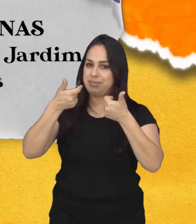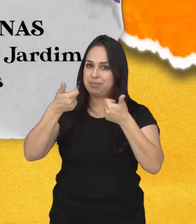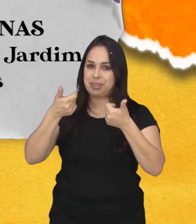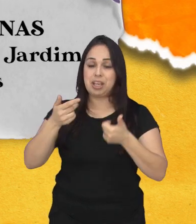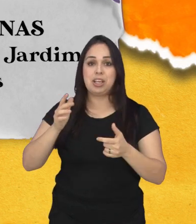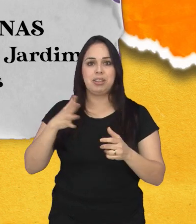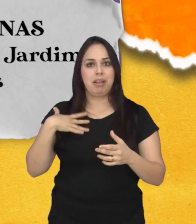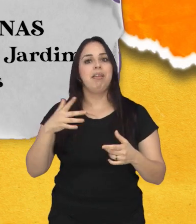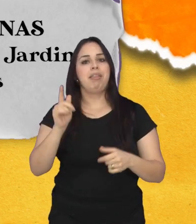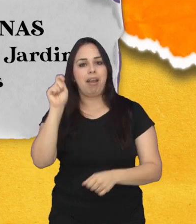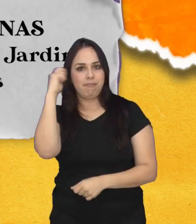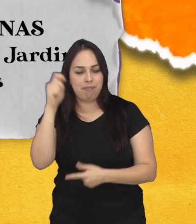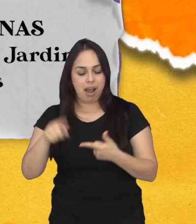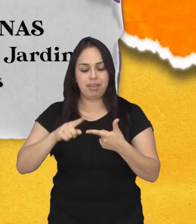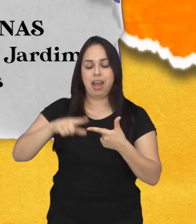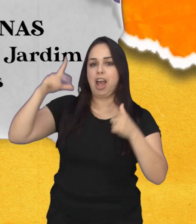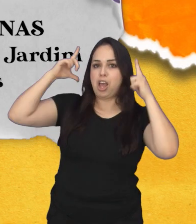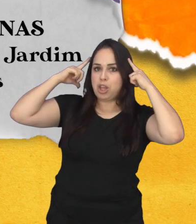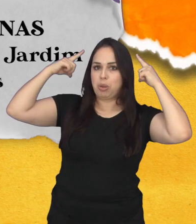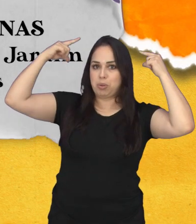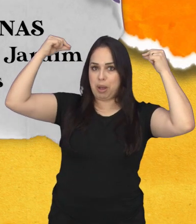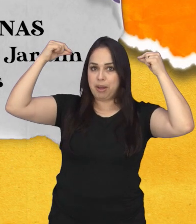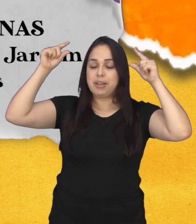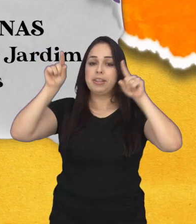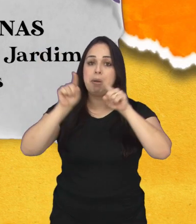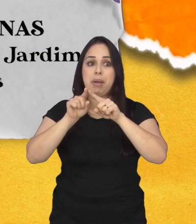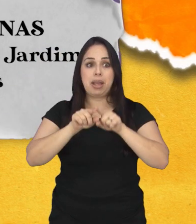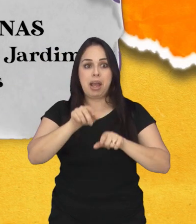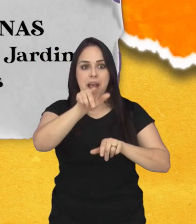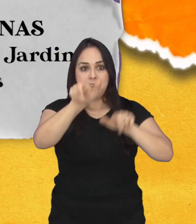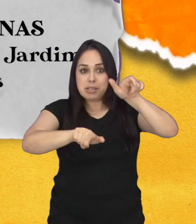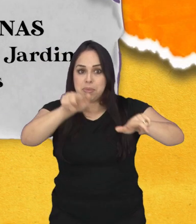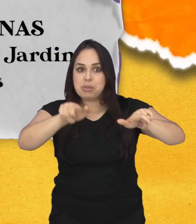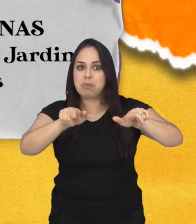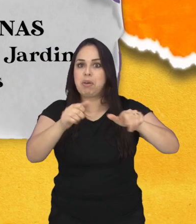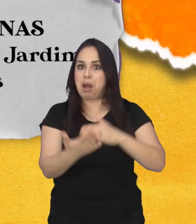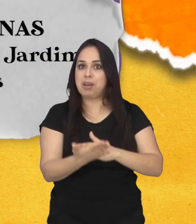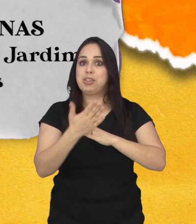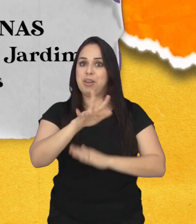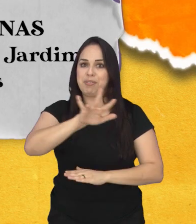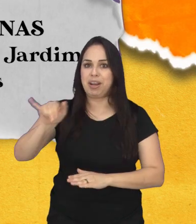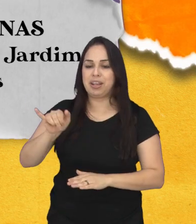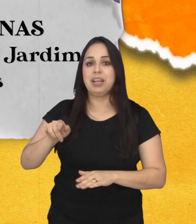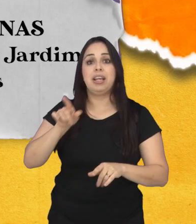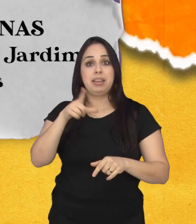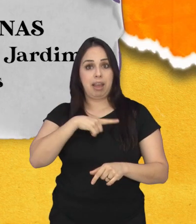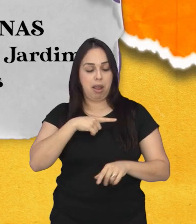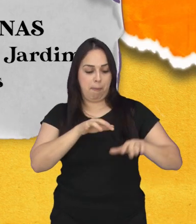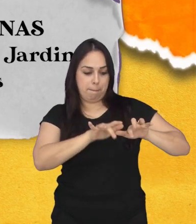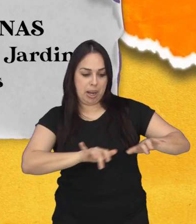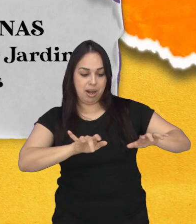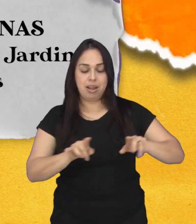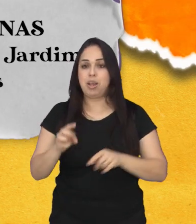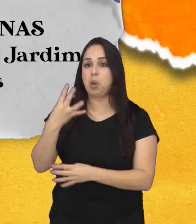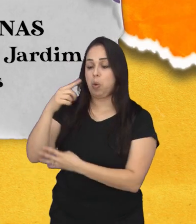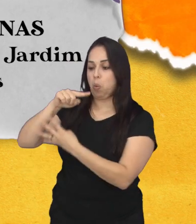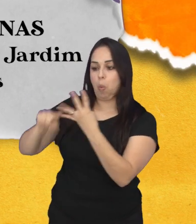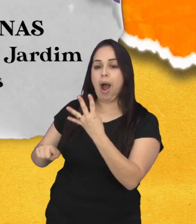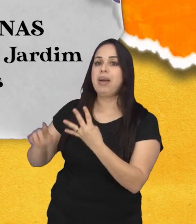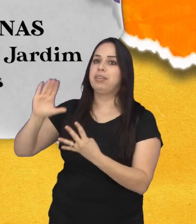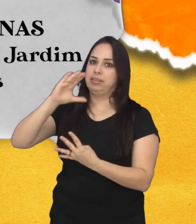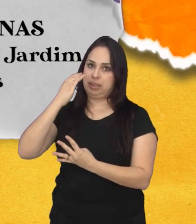cheio de fadas, duendes e a participação da plateia. Conduzido por um pianista e um quarteto de